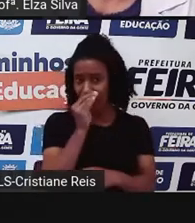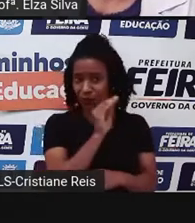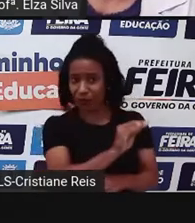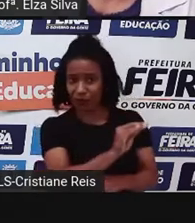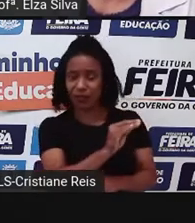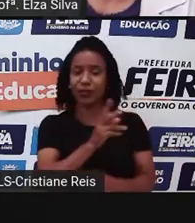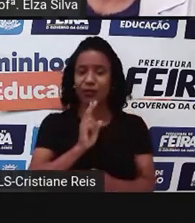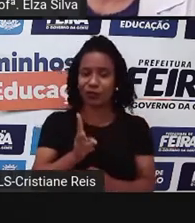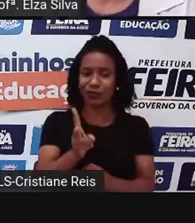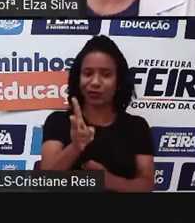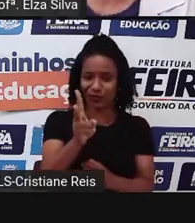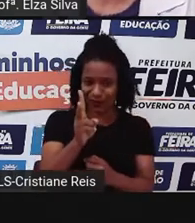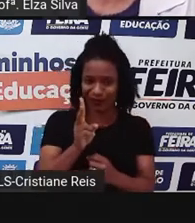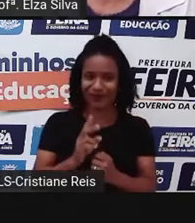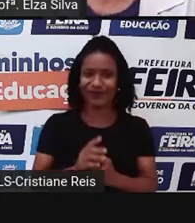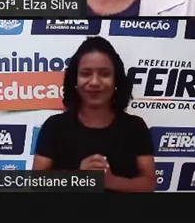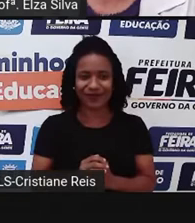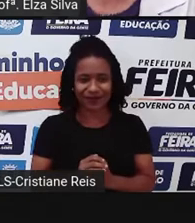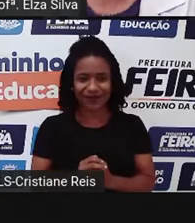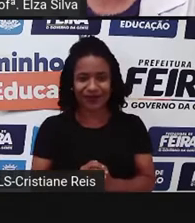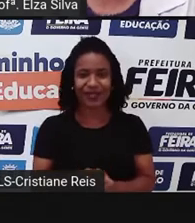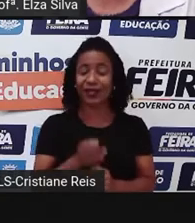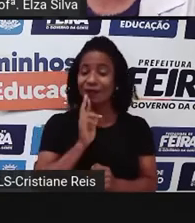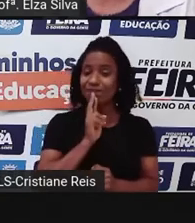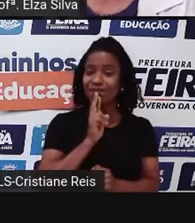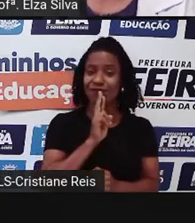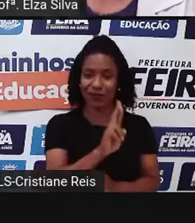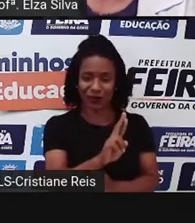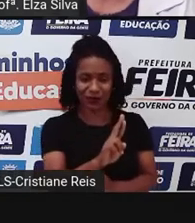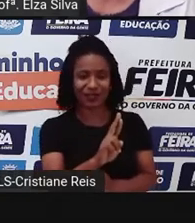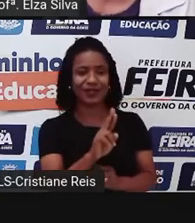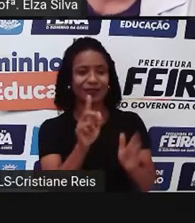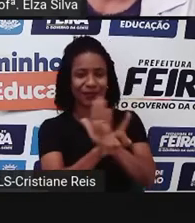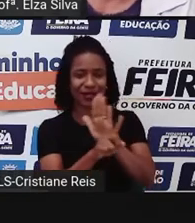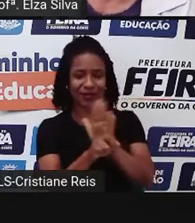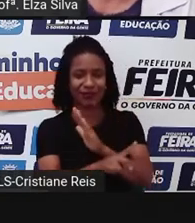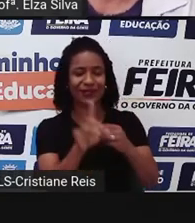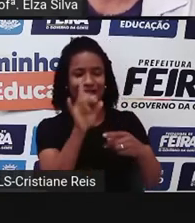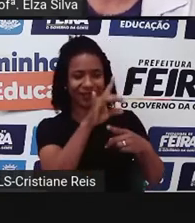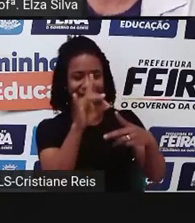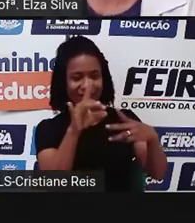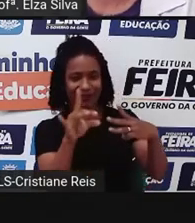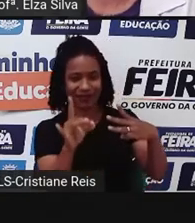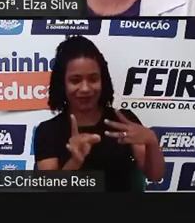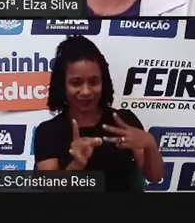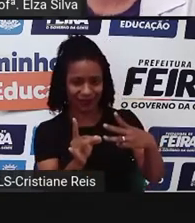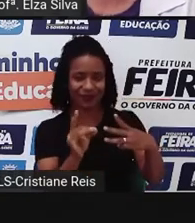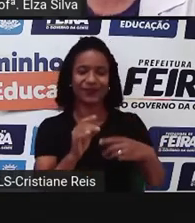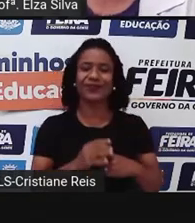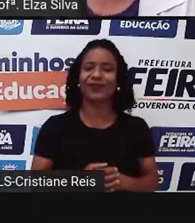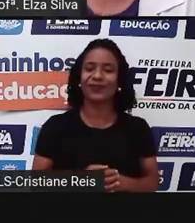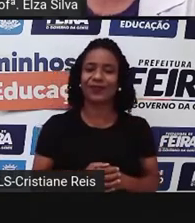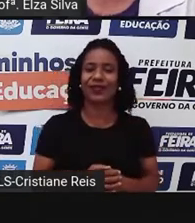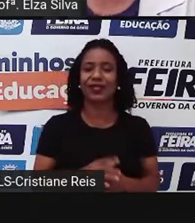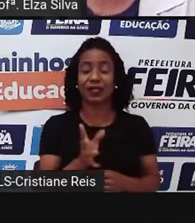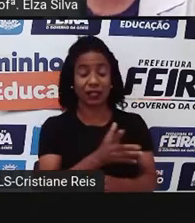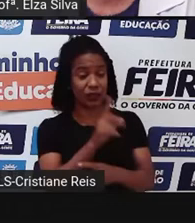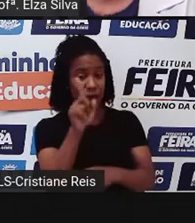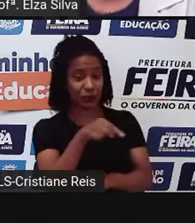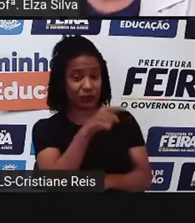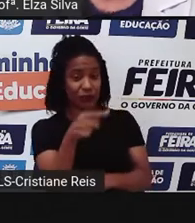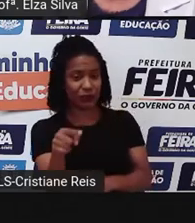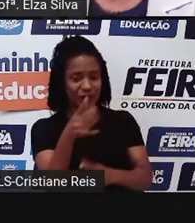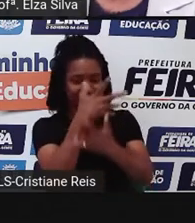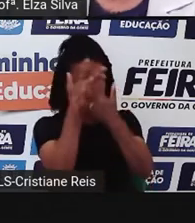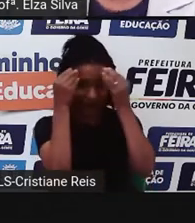questions on each platform, responda as perguntas em cada plataforma, delete and forget it, exclua e esqueça.